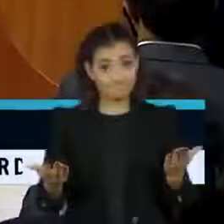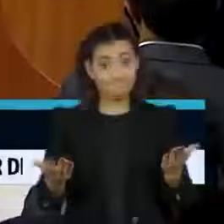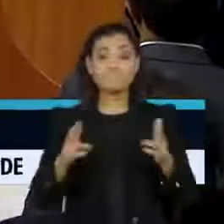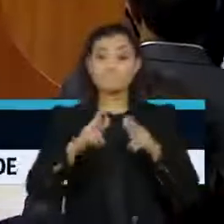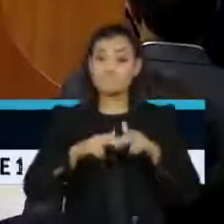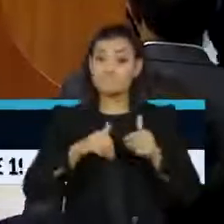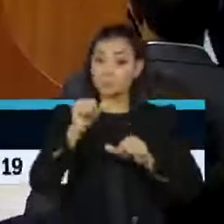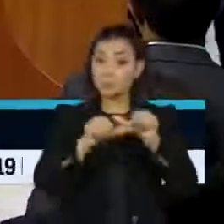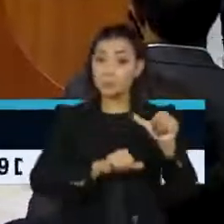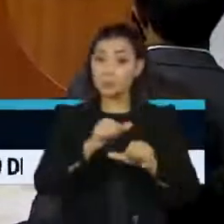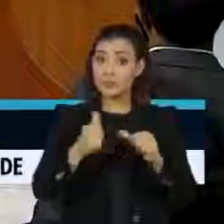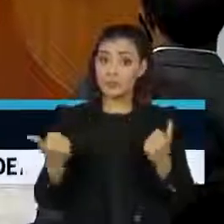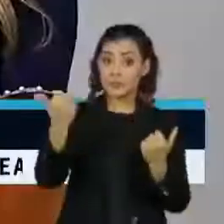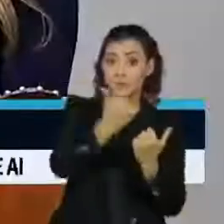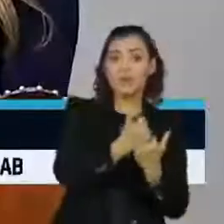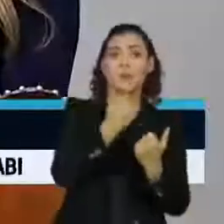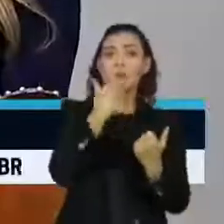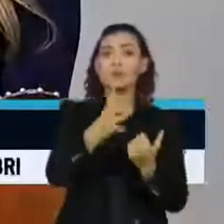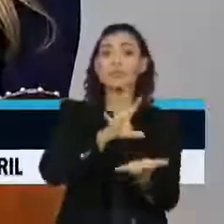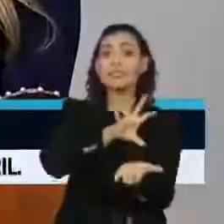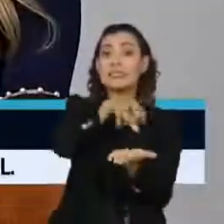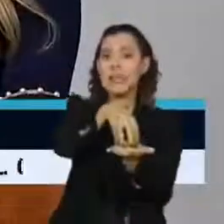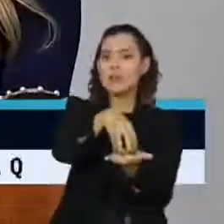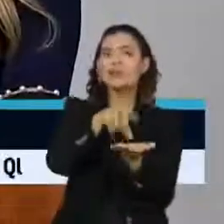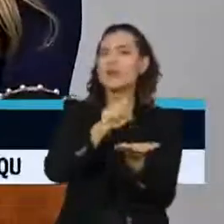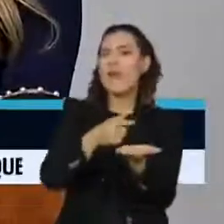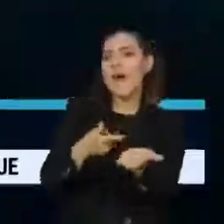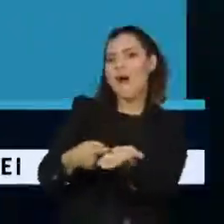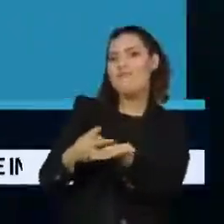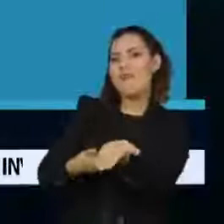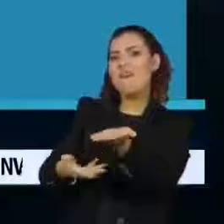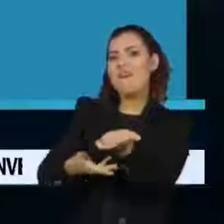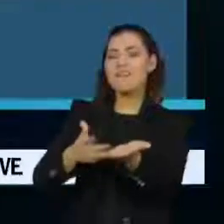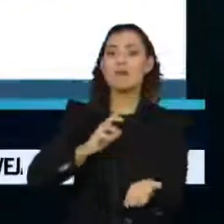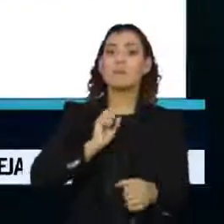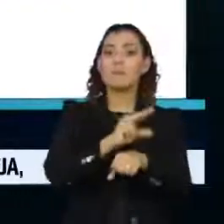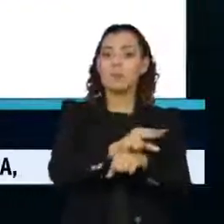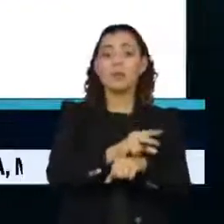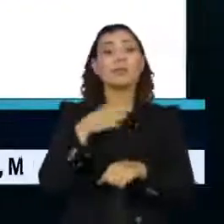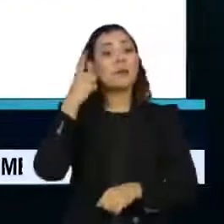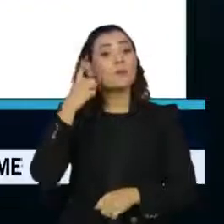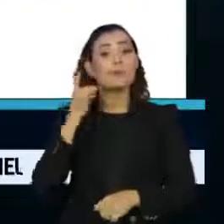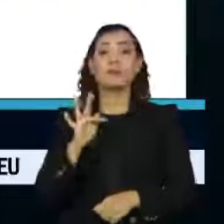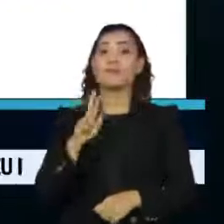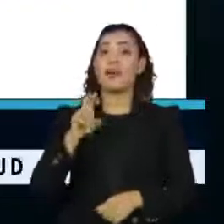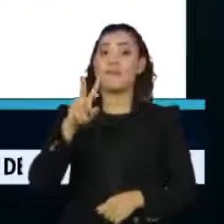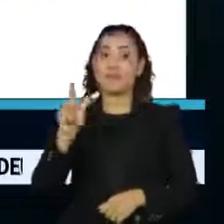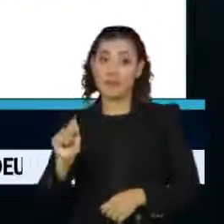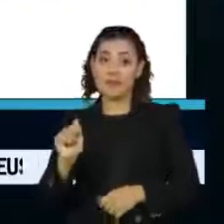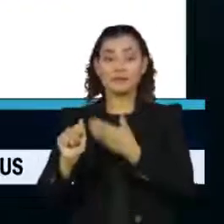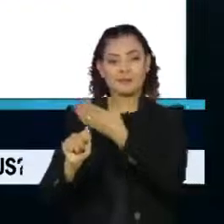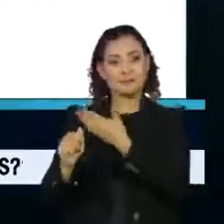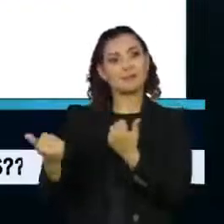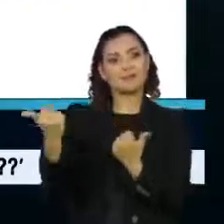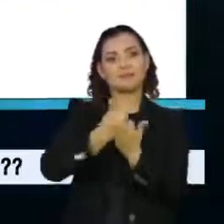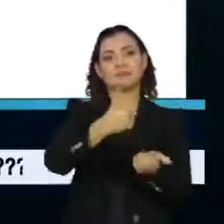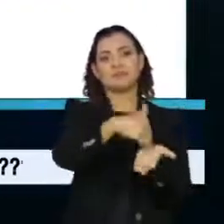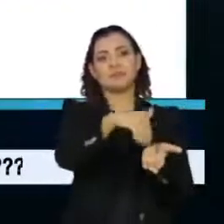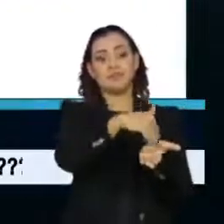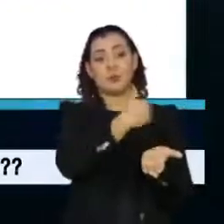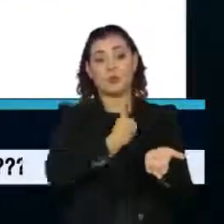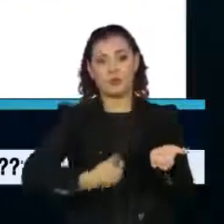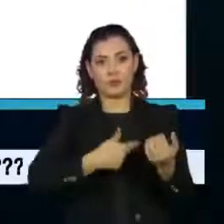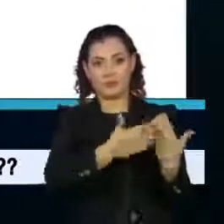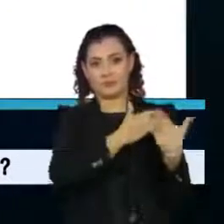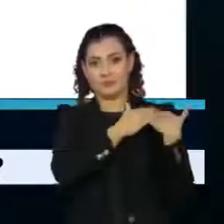Ramos abriu espaço para um pedido do Centrão por assumir a articulação política, com o nome da deputada Flávia Arruda, que agora comanda a Secretaria de